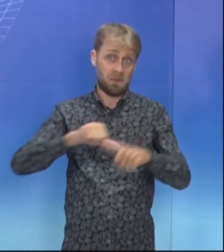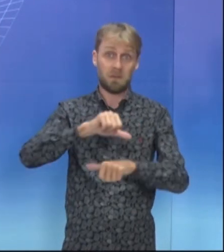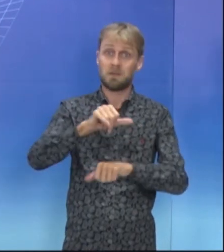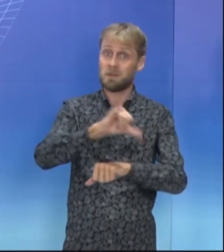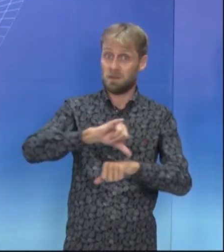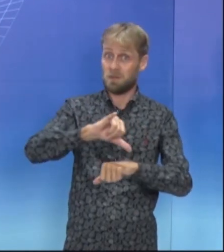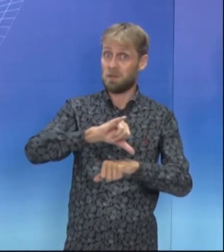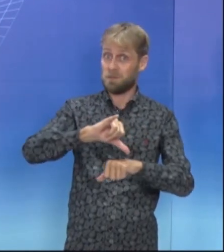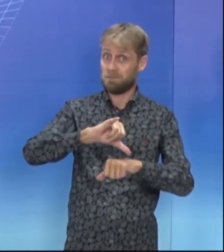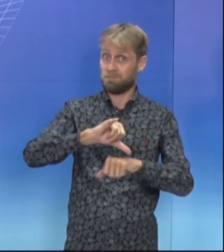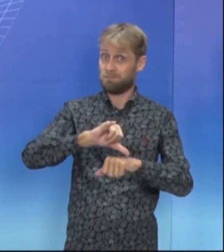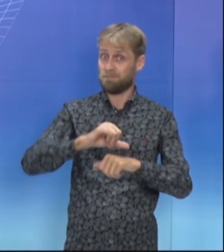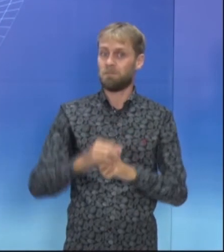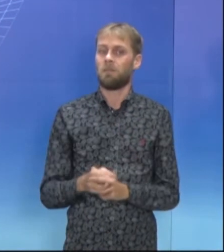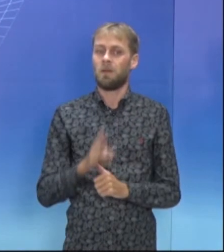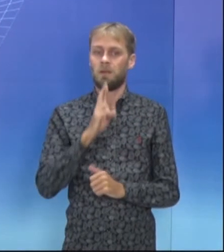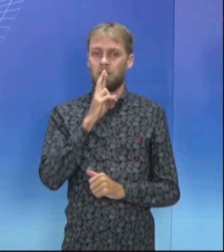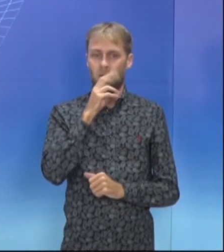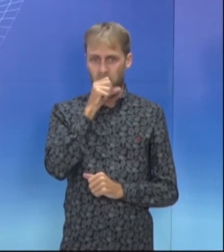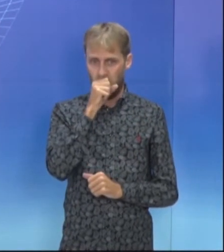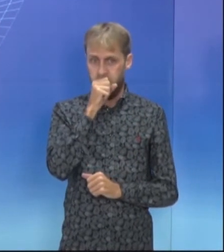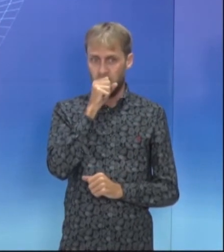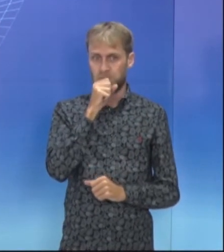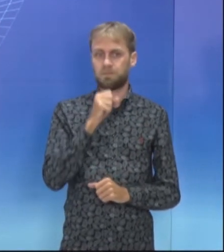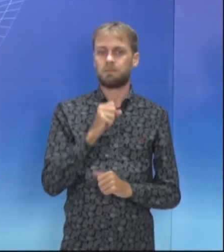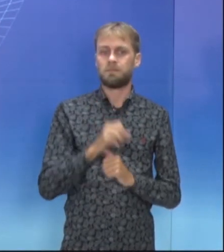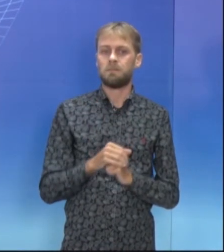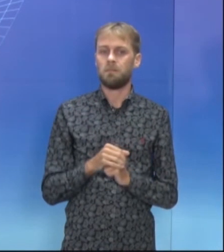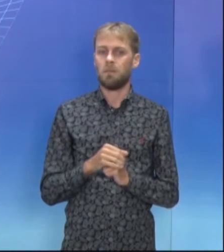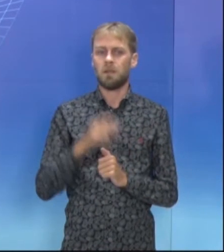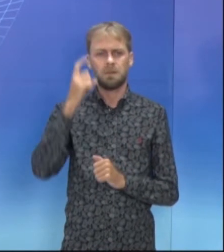Aí, olha aí, ó. Então, você vai...